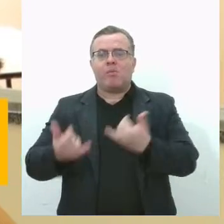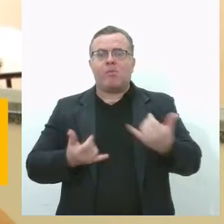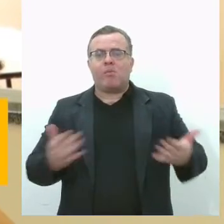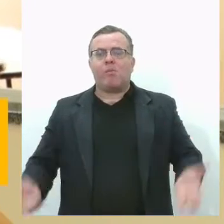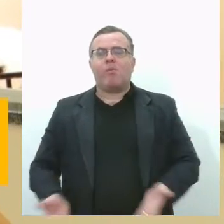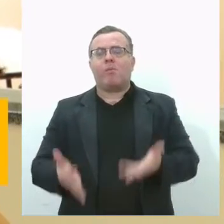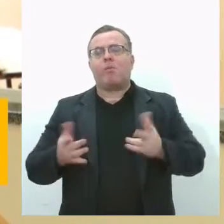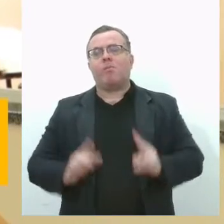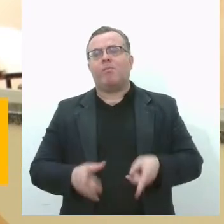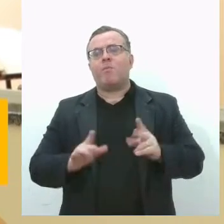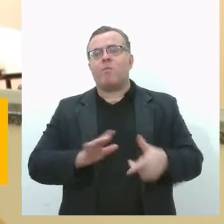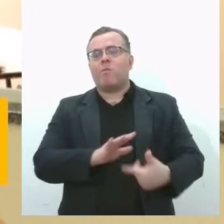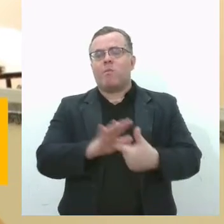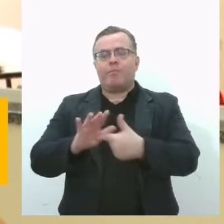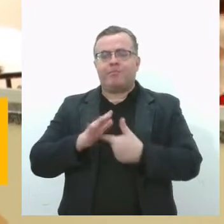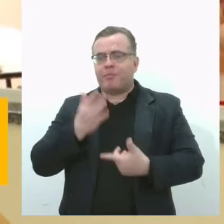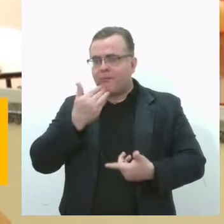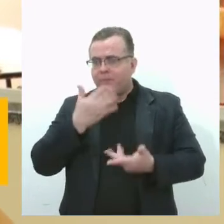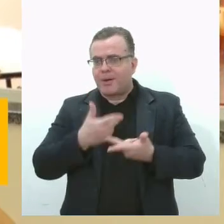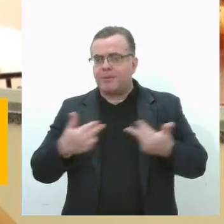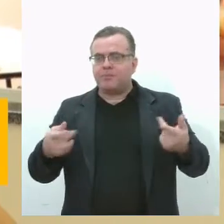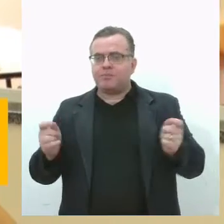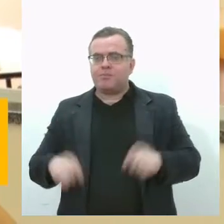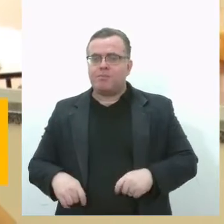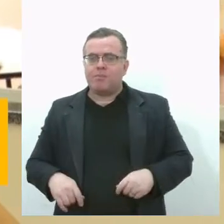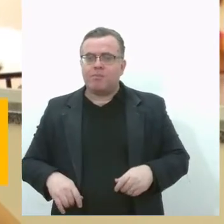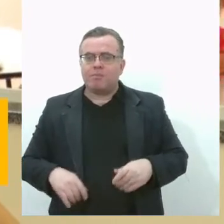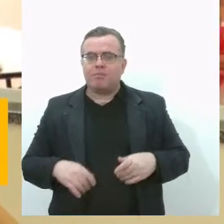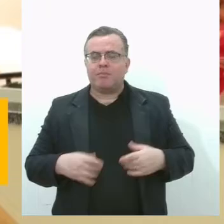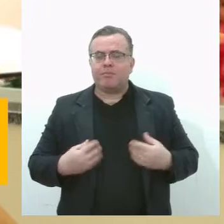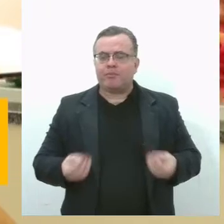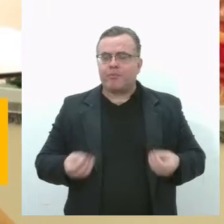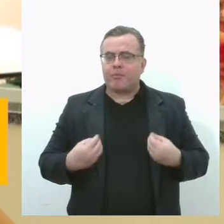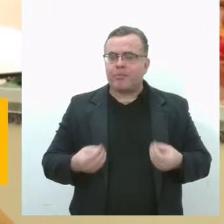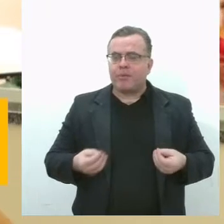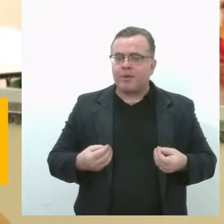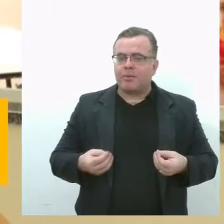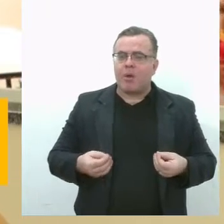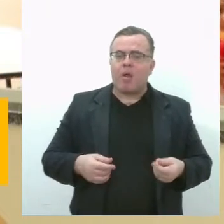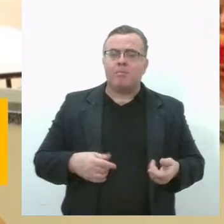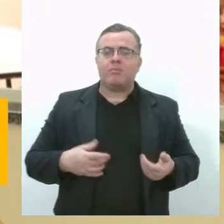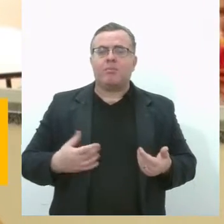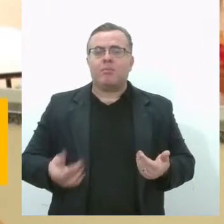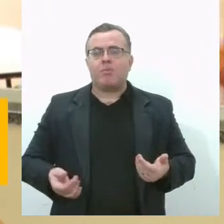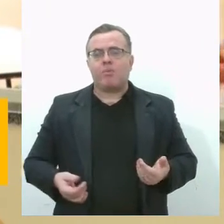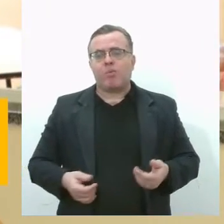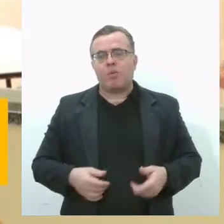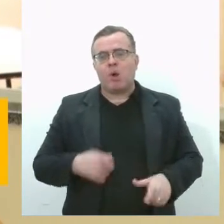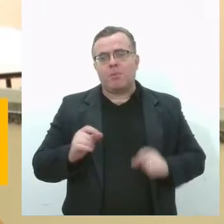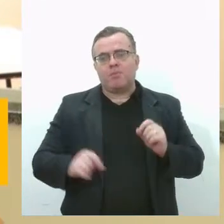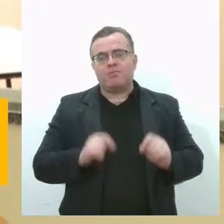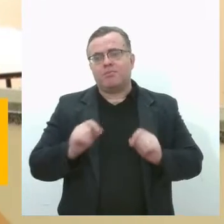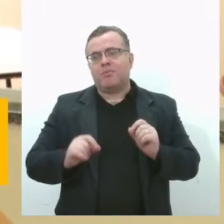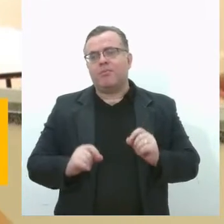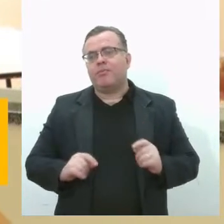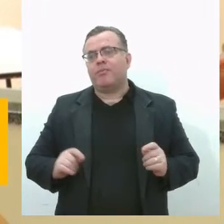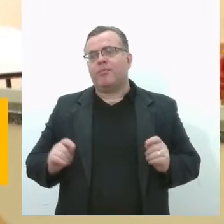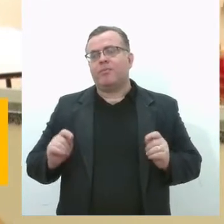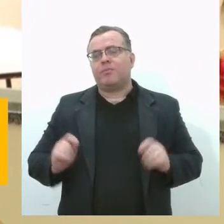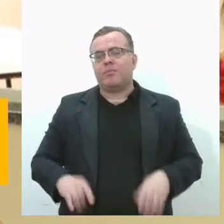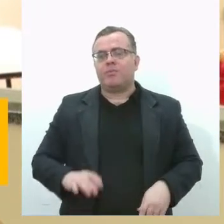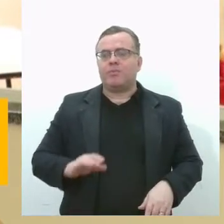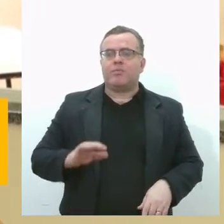apresentar os alimentos, tipos de corte, como oferecer. Então, é onde entra o profissional